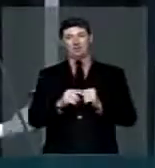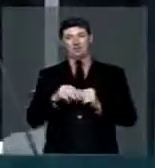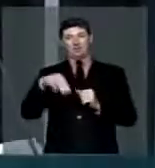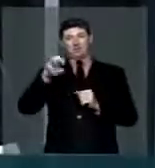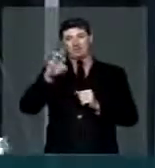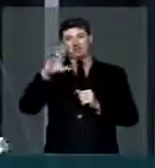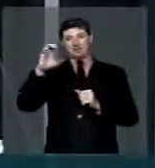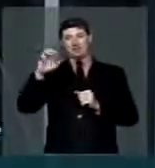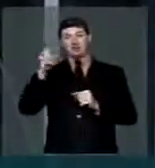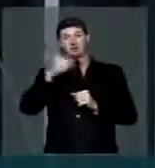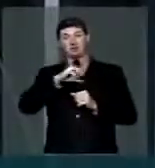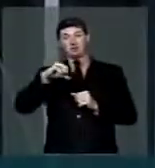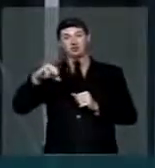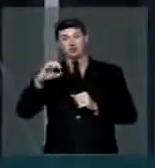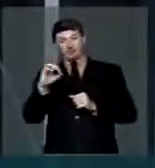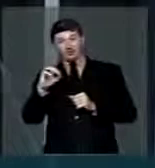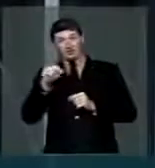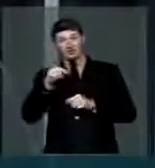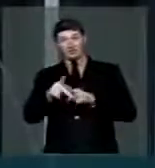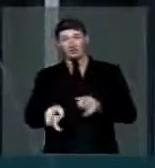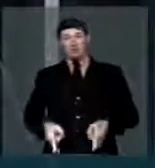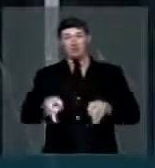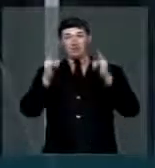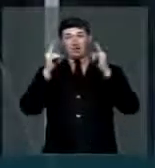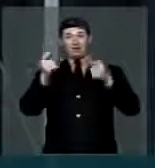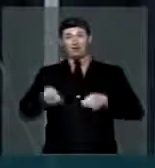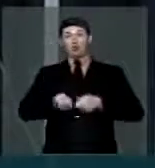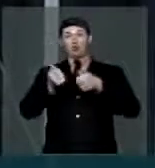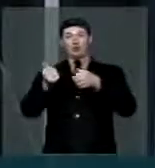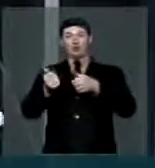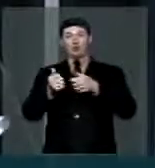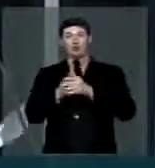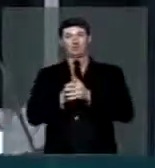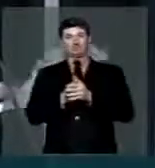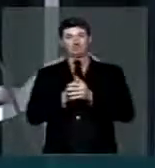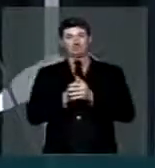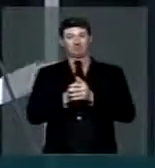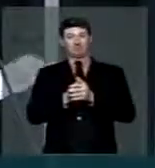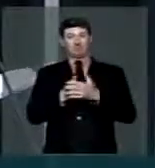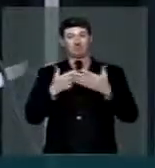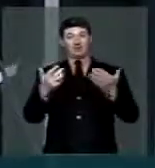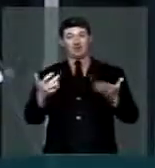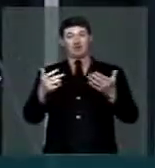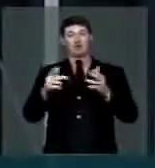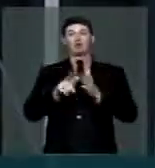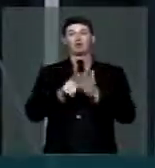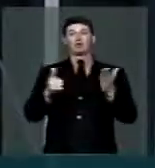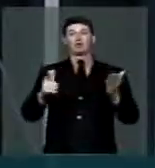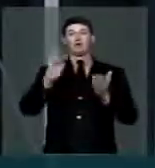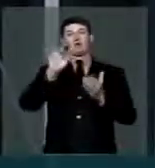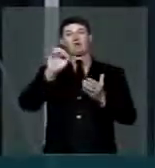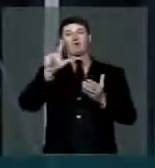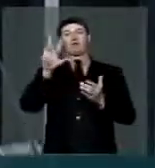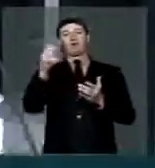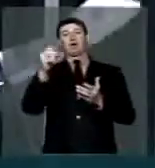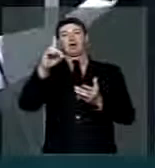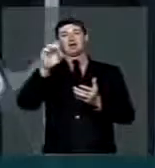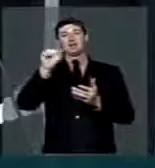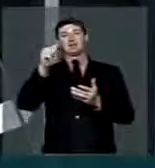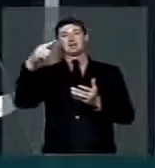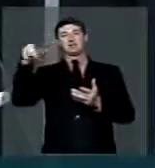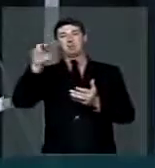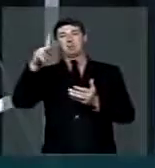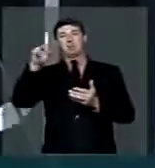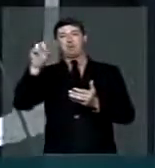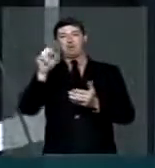em 1990, esse prédio tinha sido doado para ele. E a Folha de São Paulo, desta semana, vossa